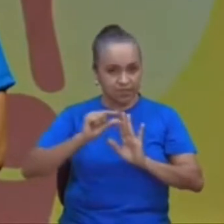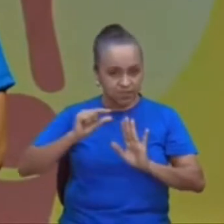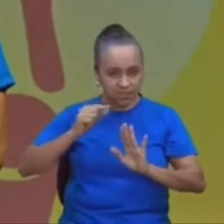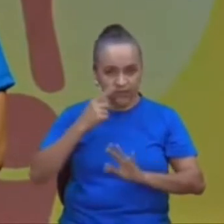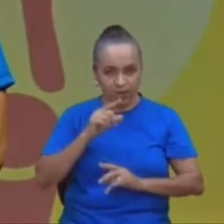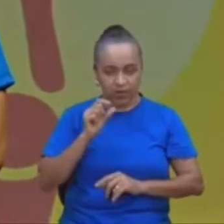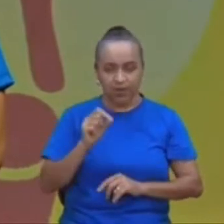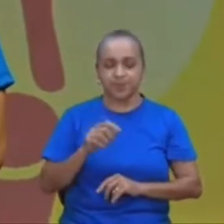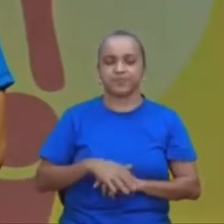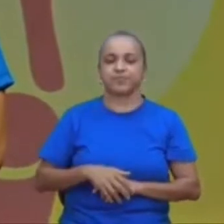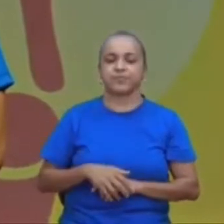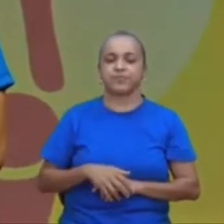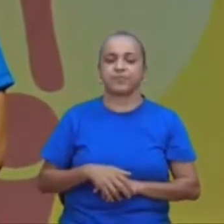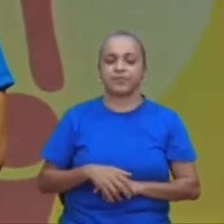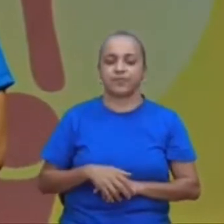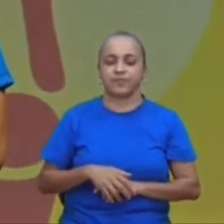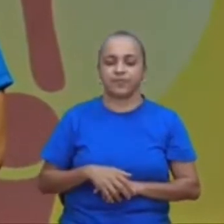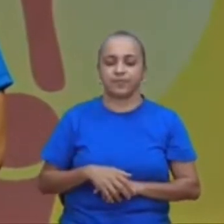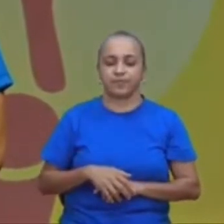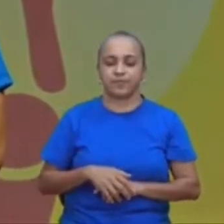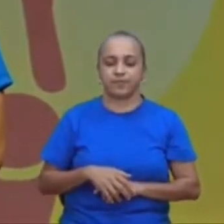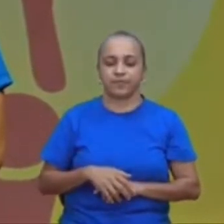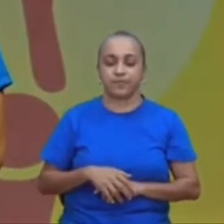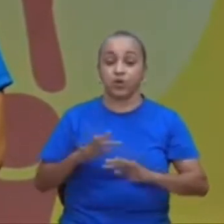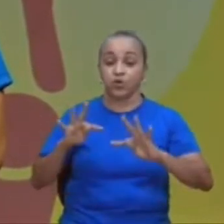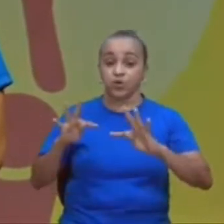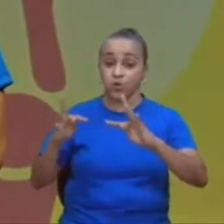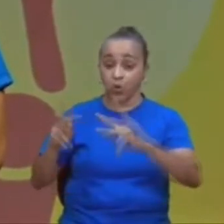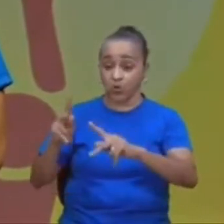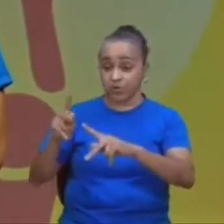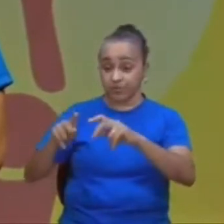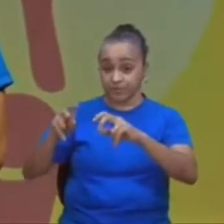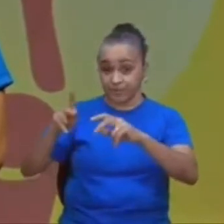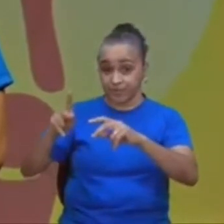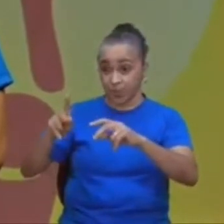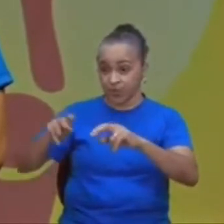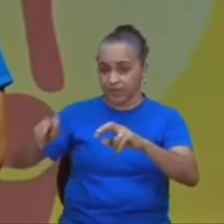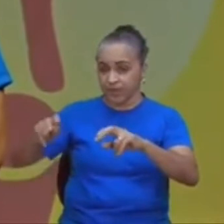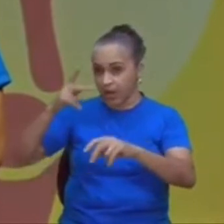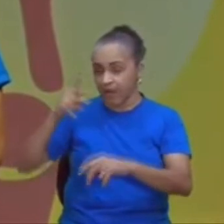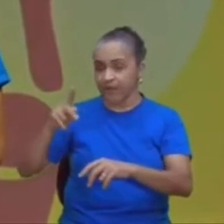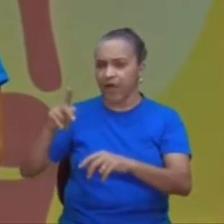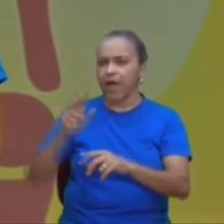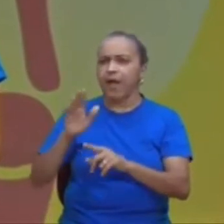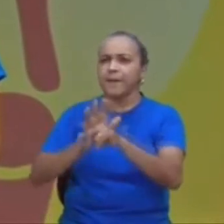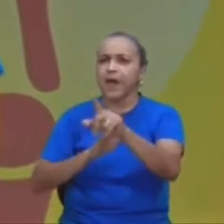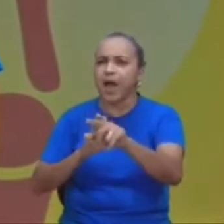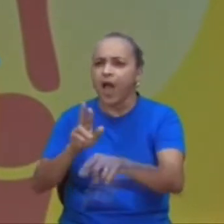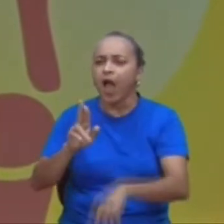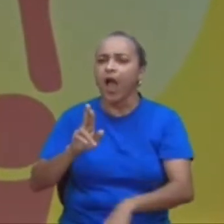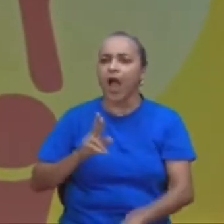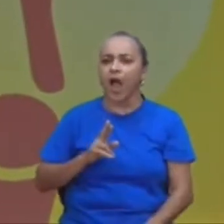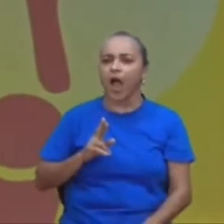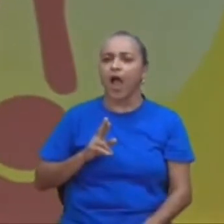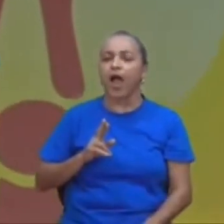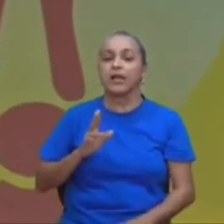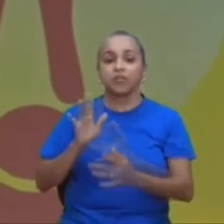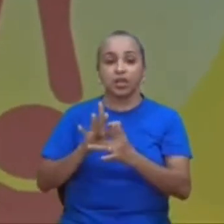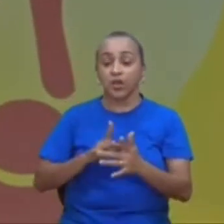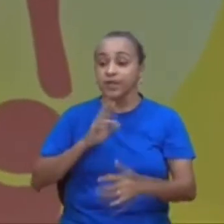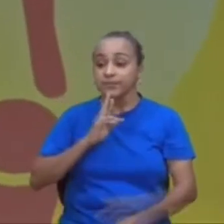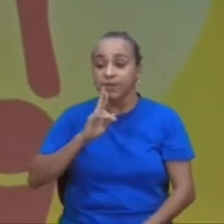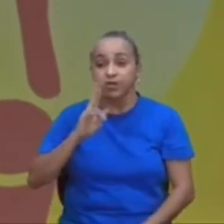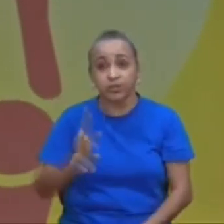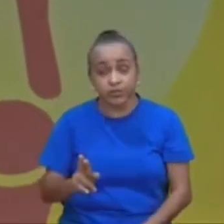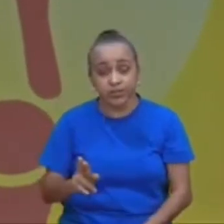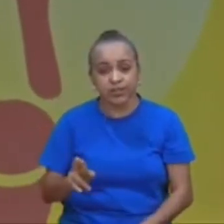que os 47, que eles, todos os que o ouviam, ficavam maravilhados, com o seu entendimento, e com as suas respostas, porque eu